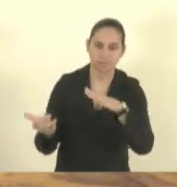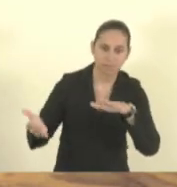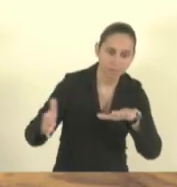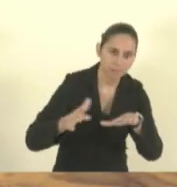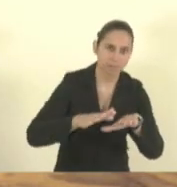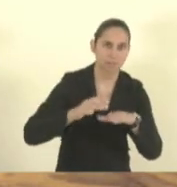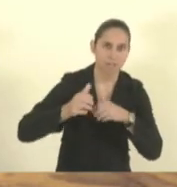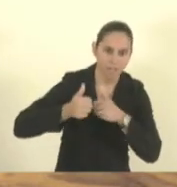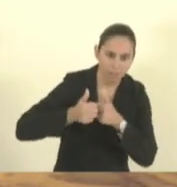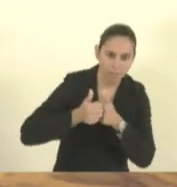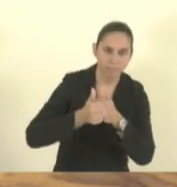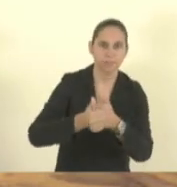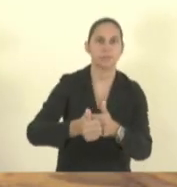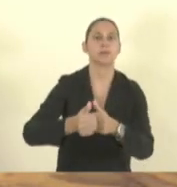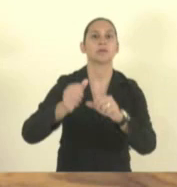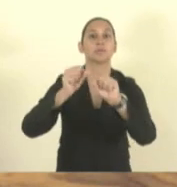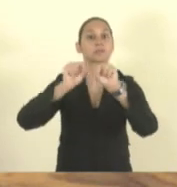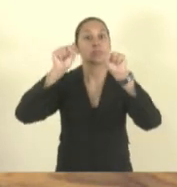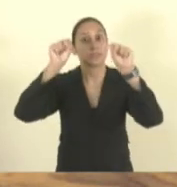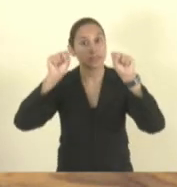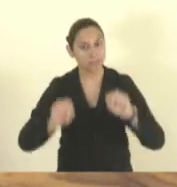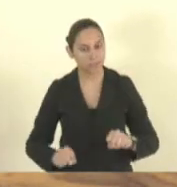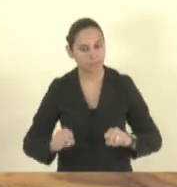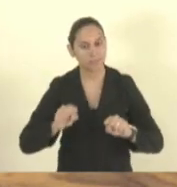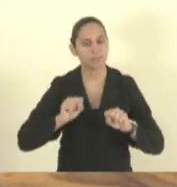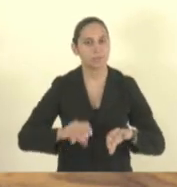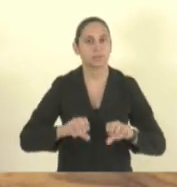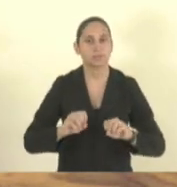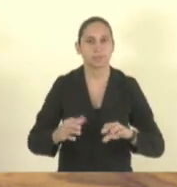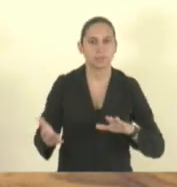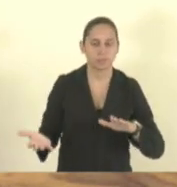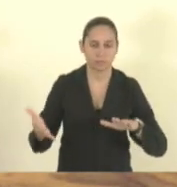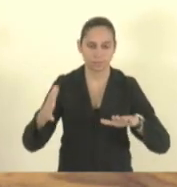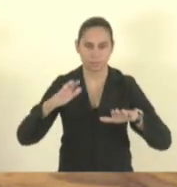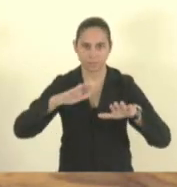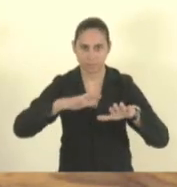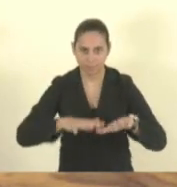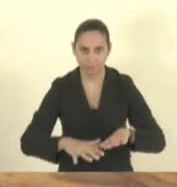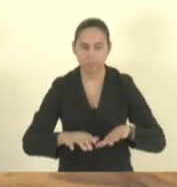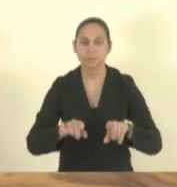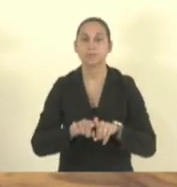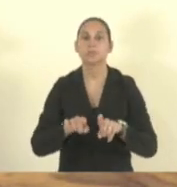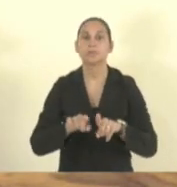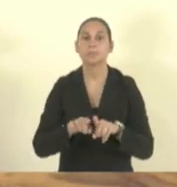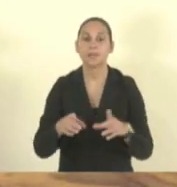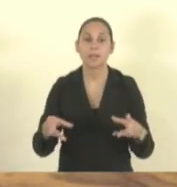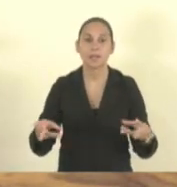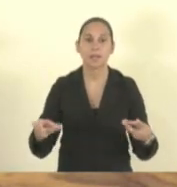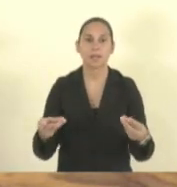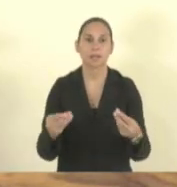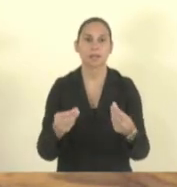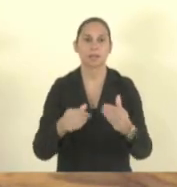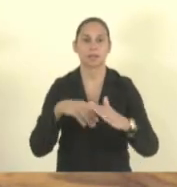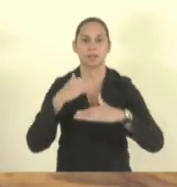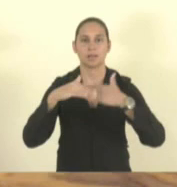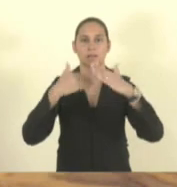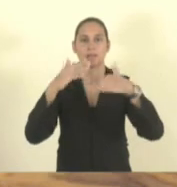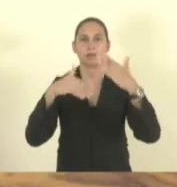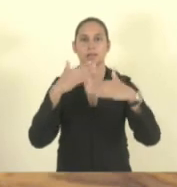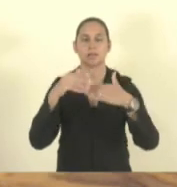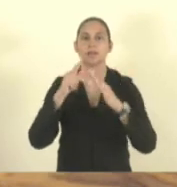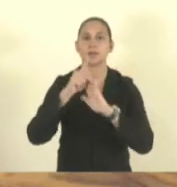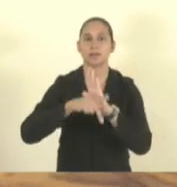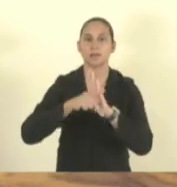acompanhar o sistema educacional inclusivo, o aprimoramento dos sistemas educacionais e o projeto